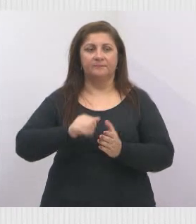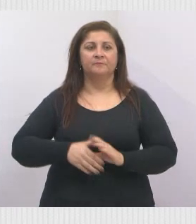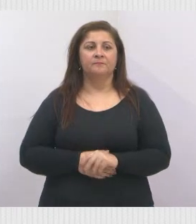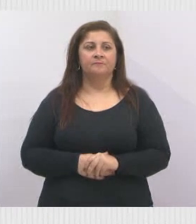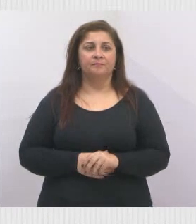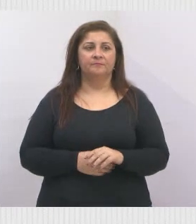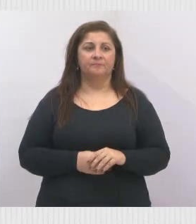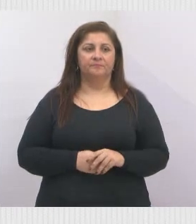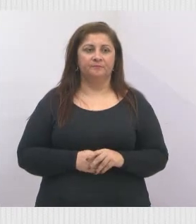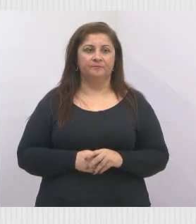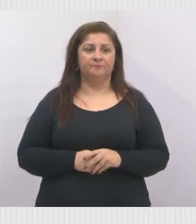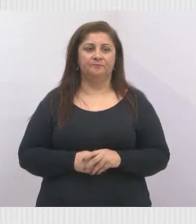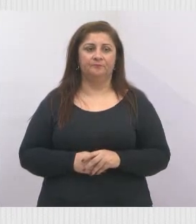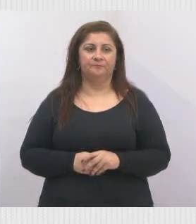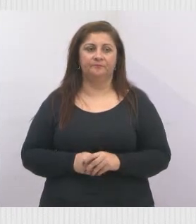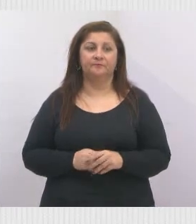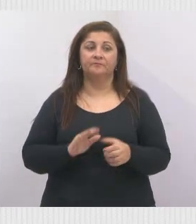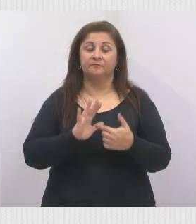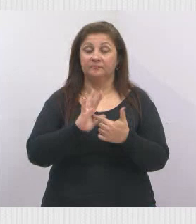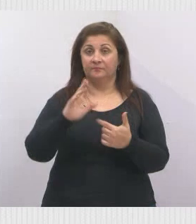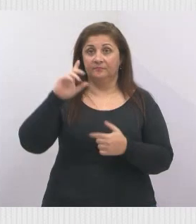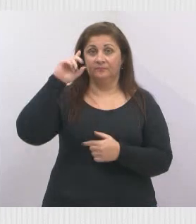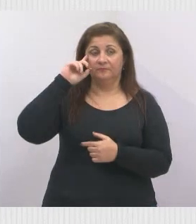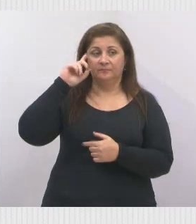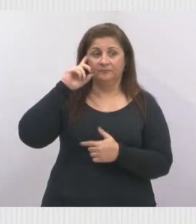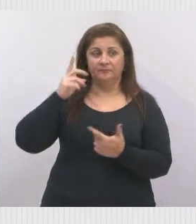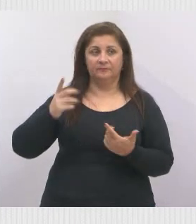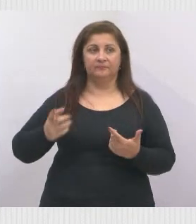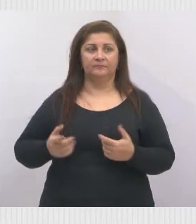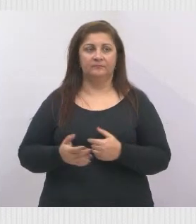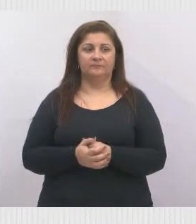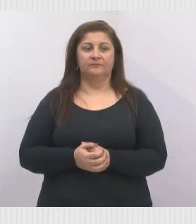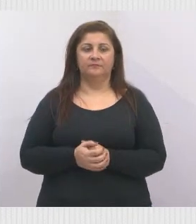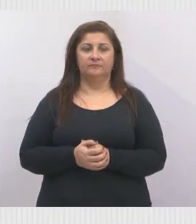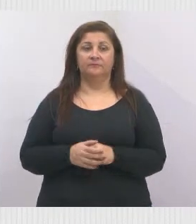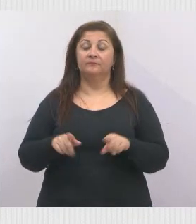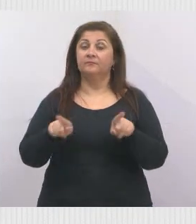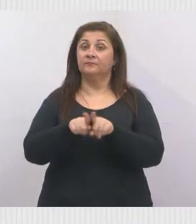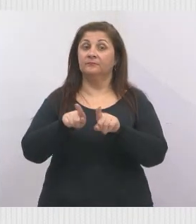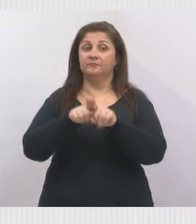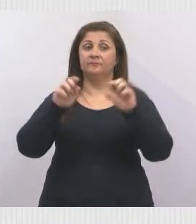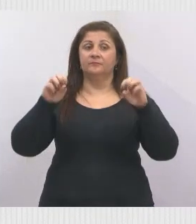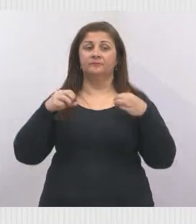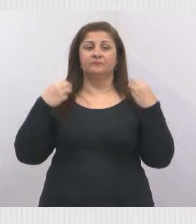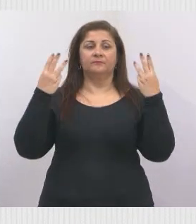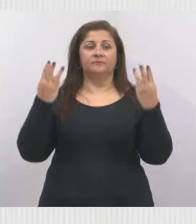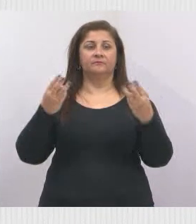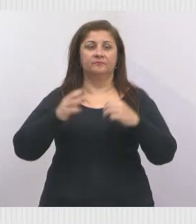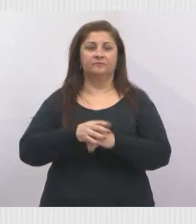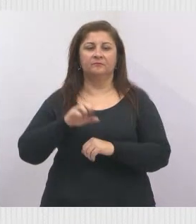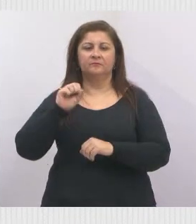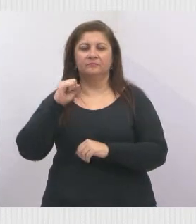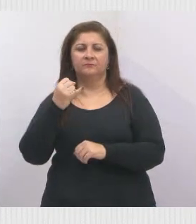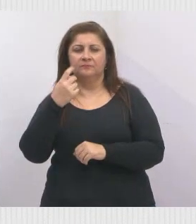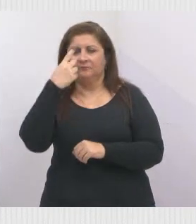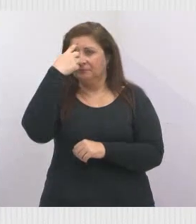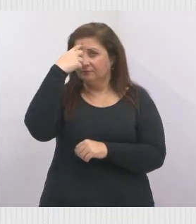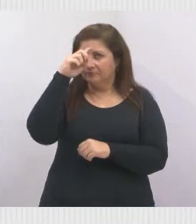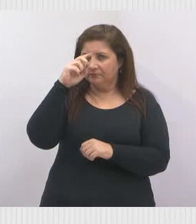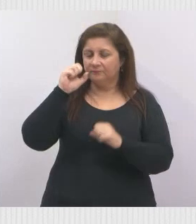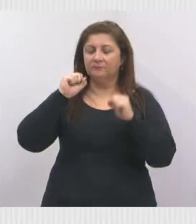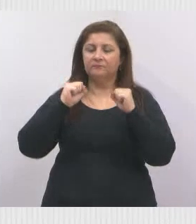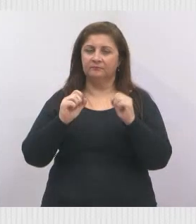Aí estão os dias e também os shows que terão. Qualquer dúvida, pode entrar em